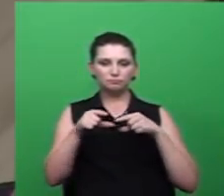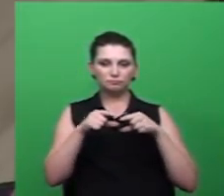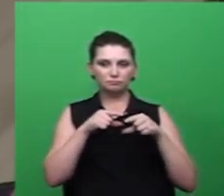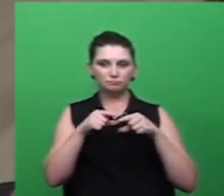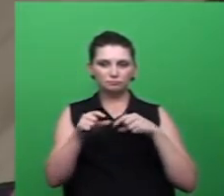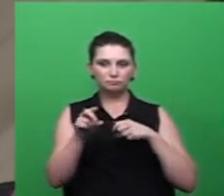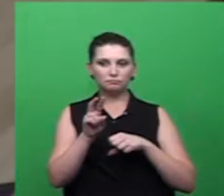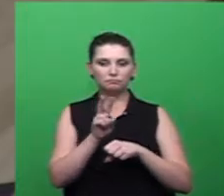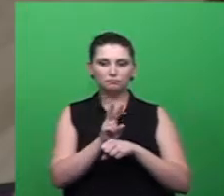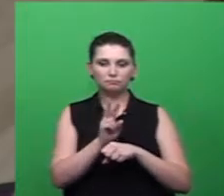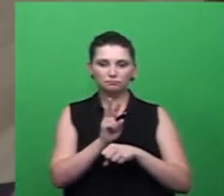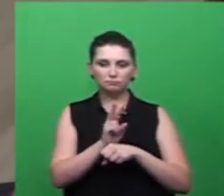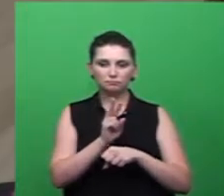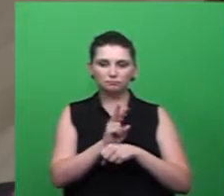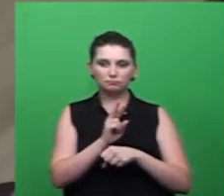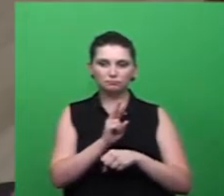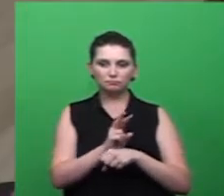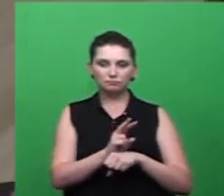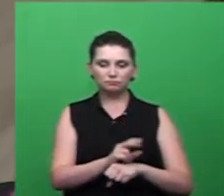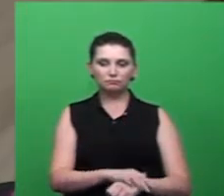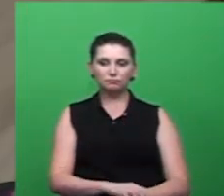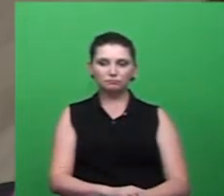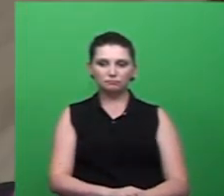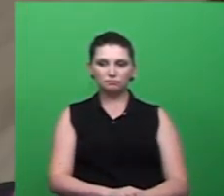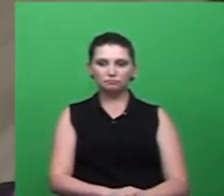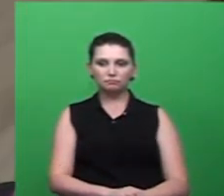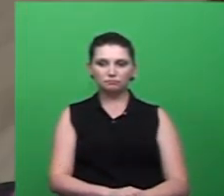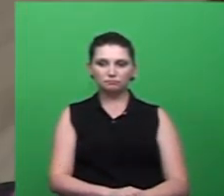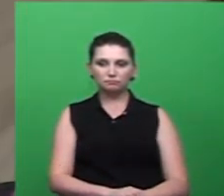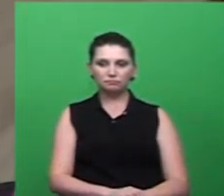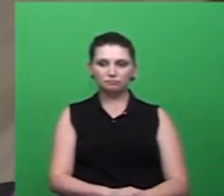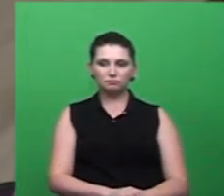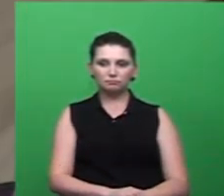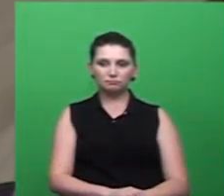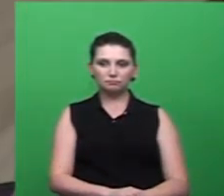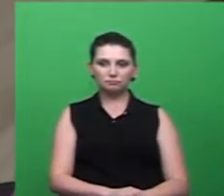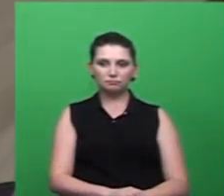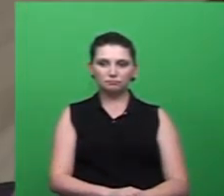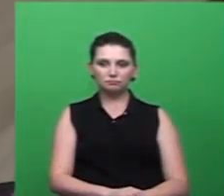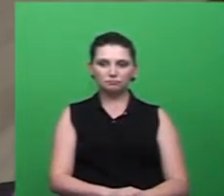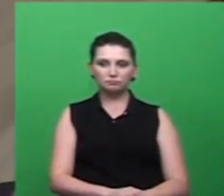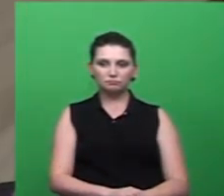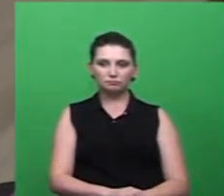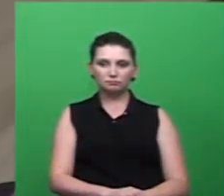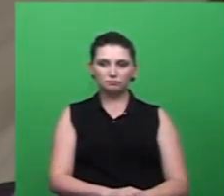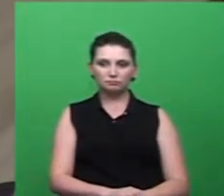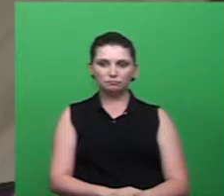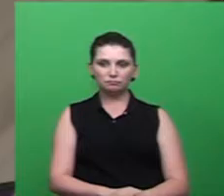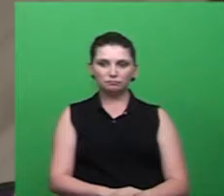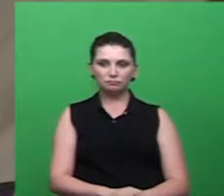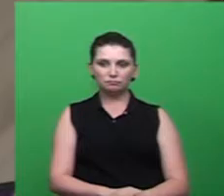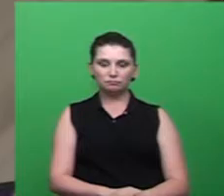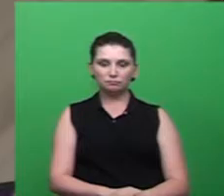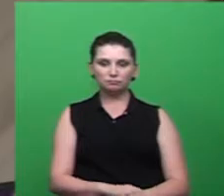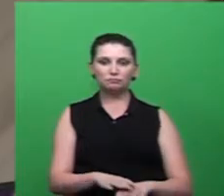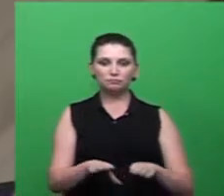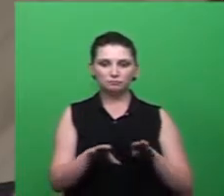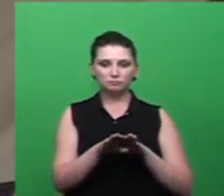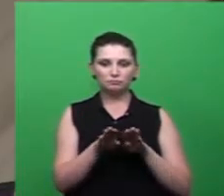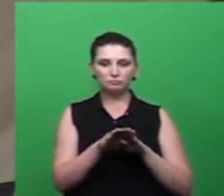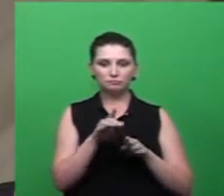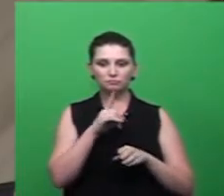prevenção no município. E também há muitas denúncias, para nós hoje, de coisas que são,